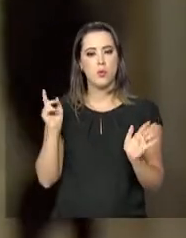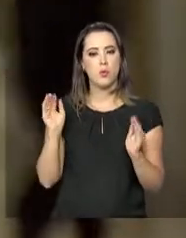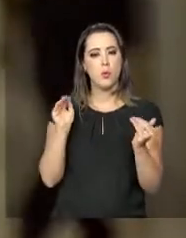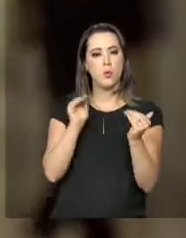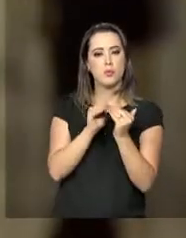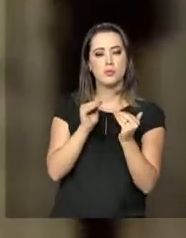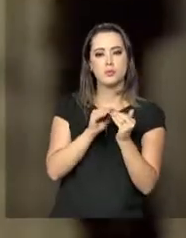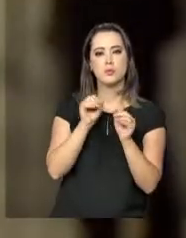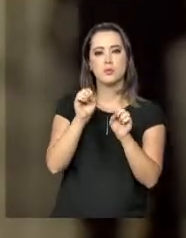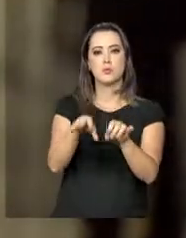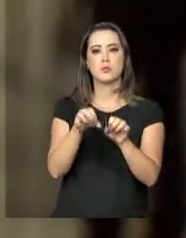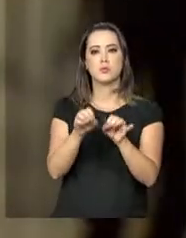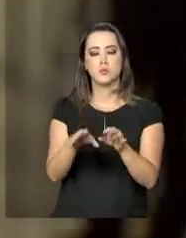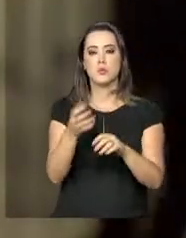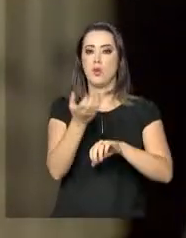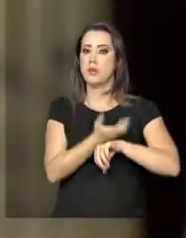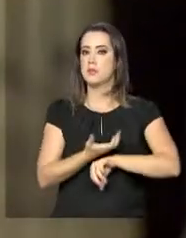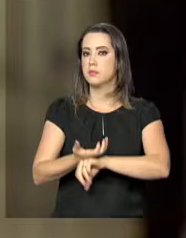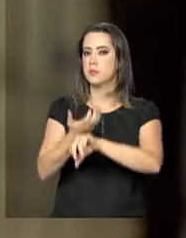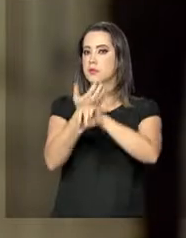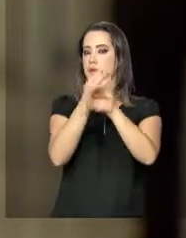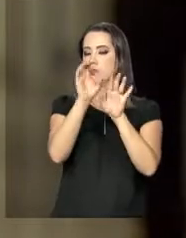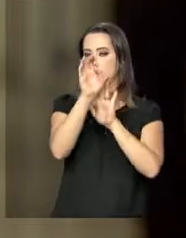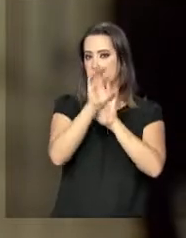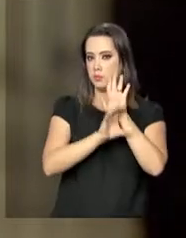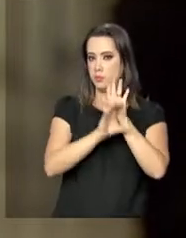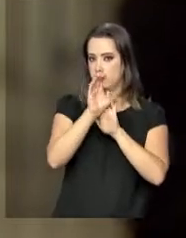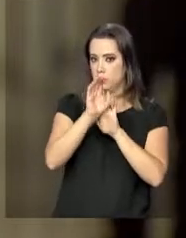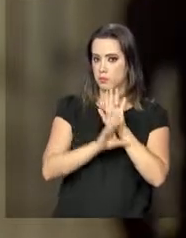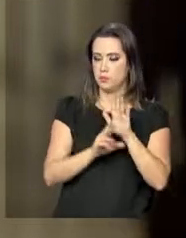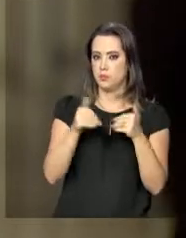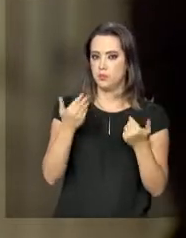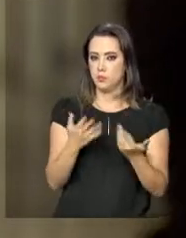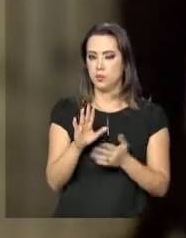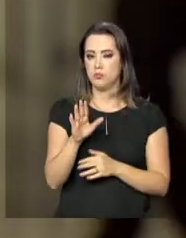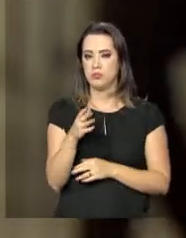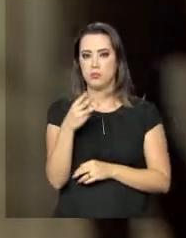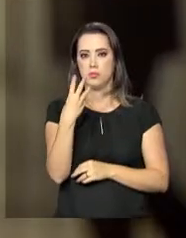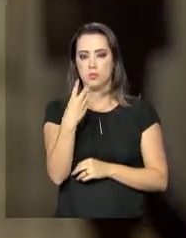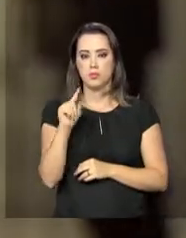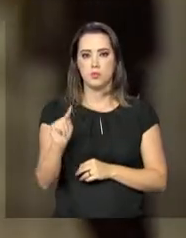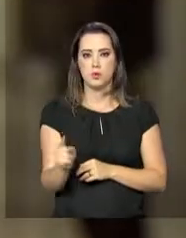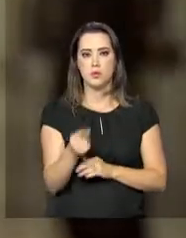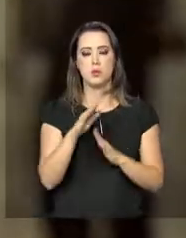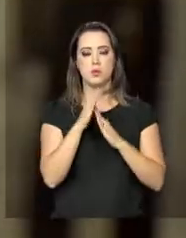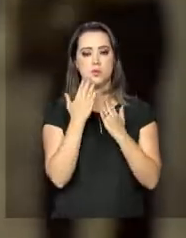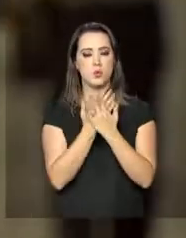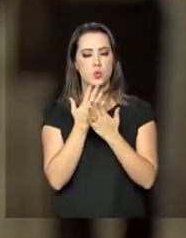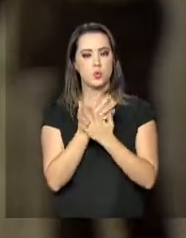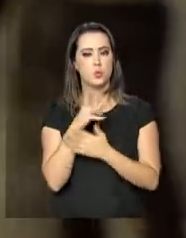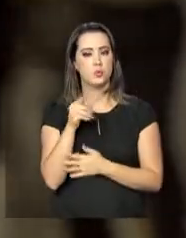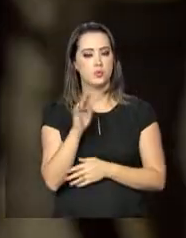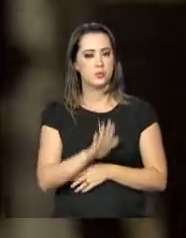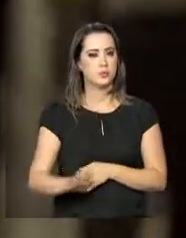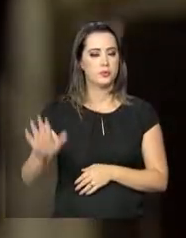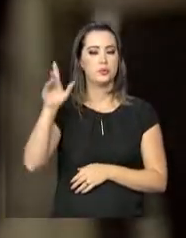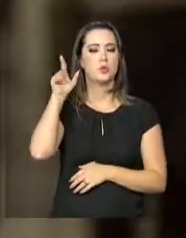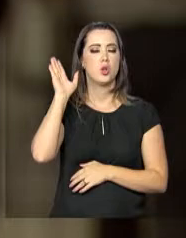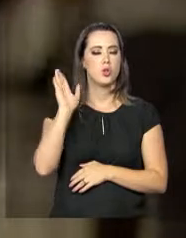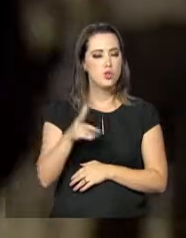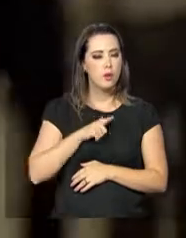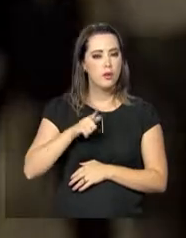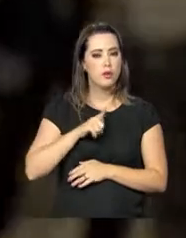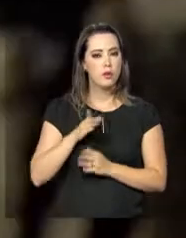para a formação das disciplinas da Base Nacional Curricular. Pelo menos 3 mil escolas em todo o país já